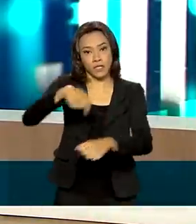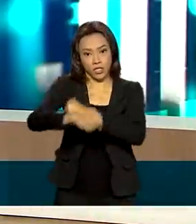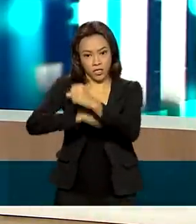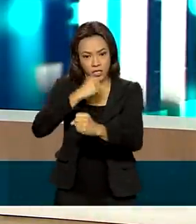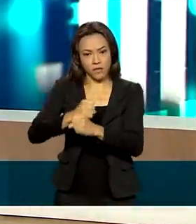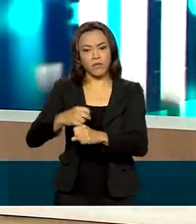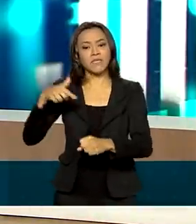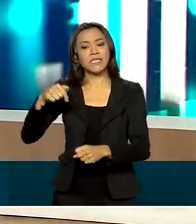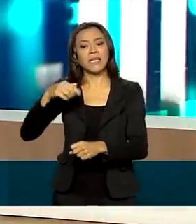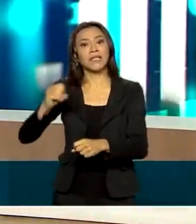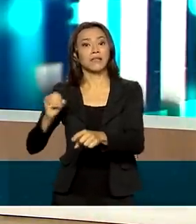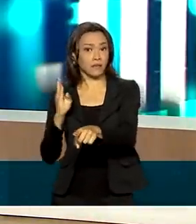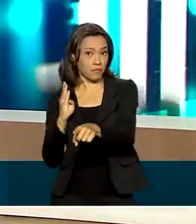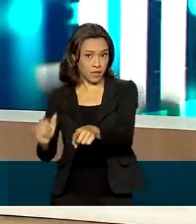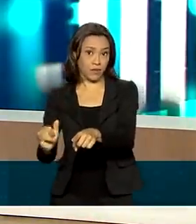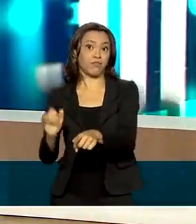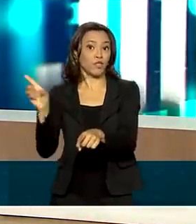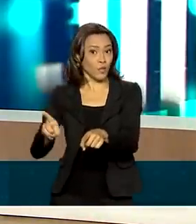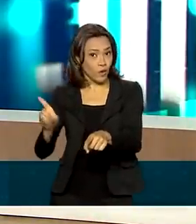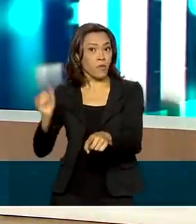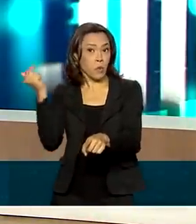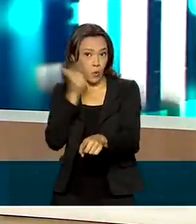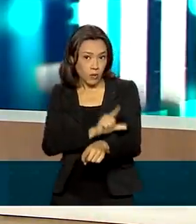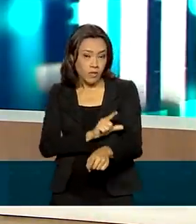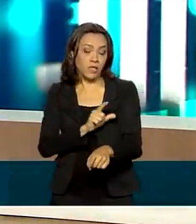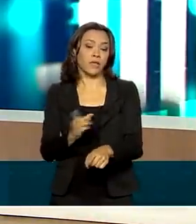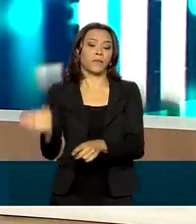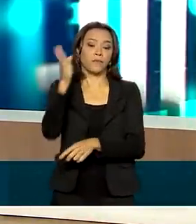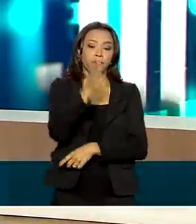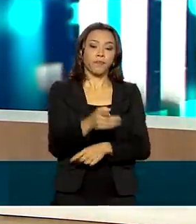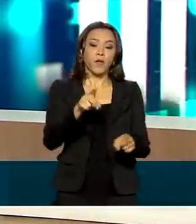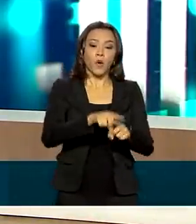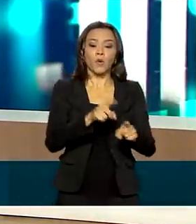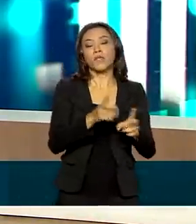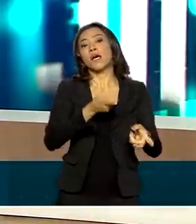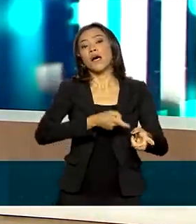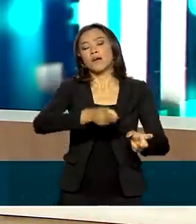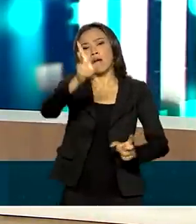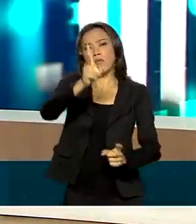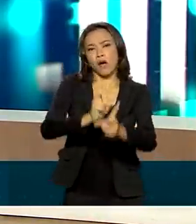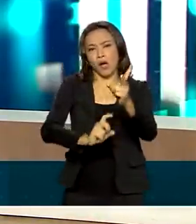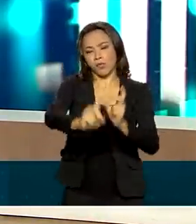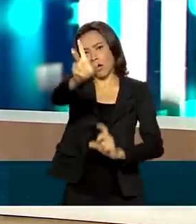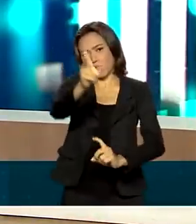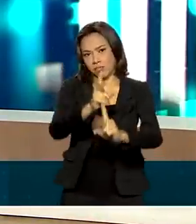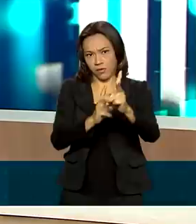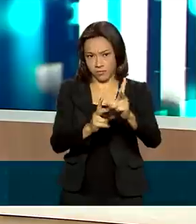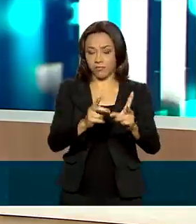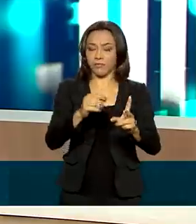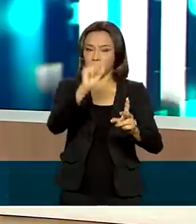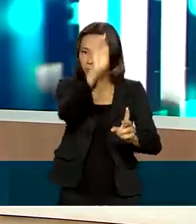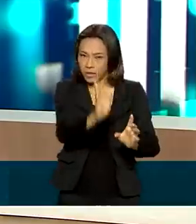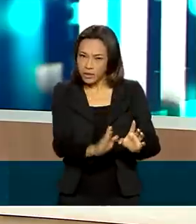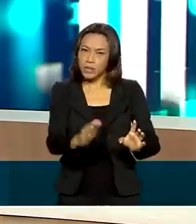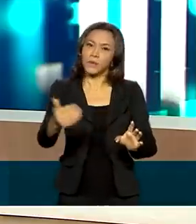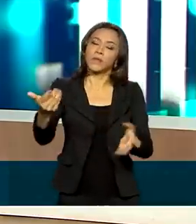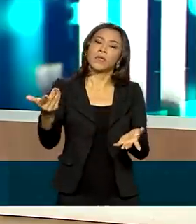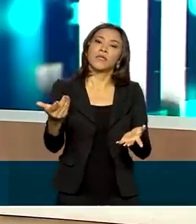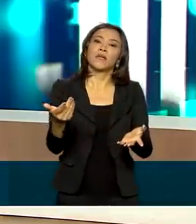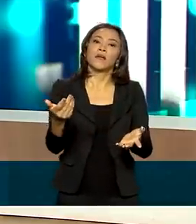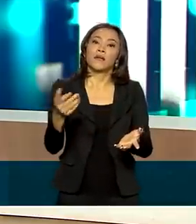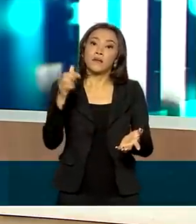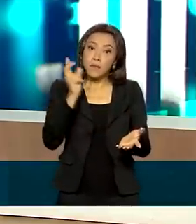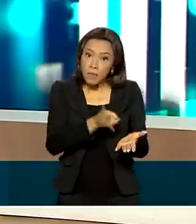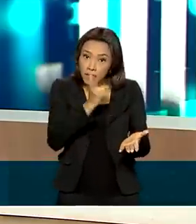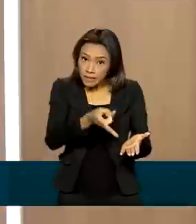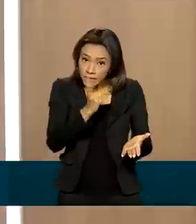de 70 bilhões de dólares. Da mesma forma, se nós projetarmos as exportações brasileiras e elas mantiverem esse mesmo ritmo que